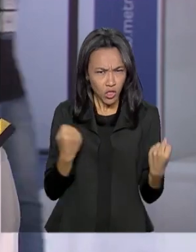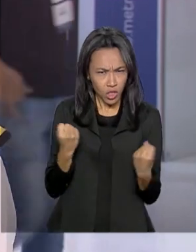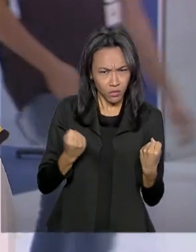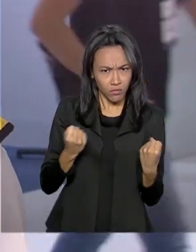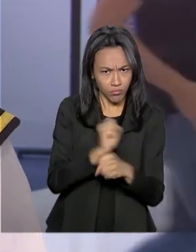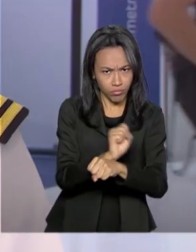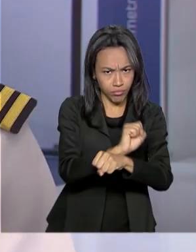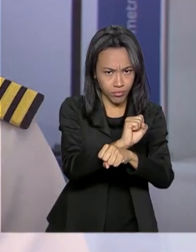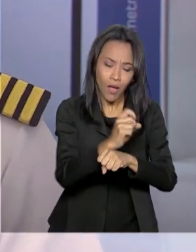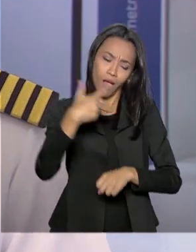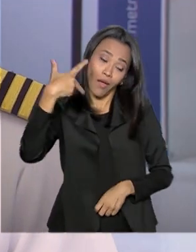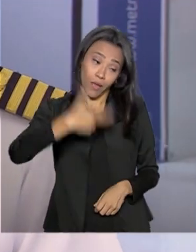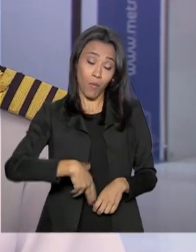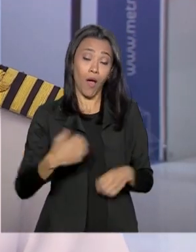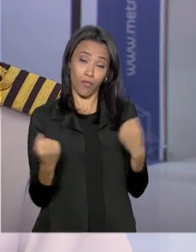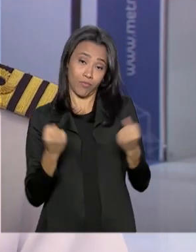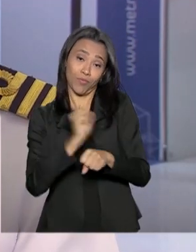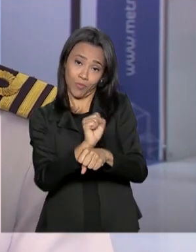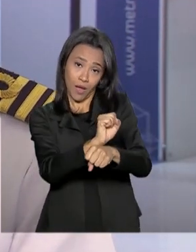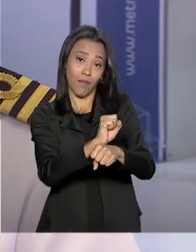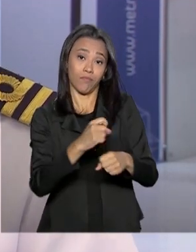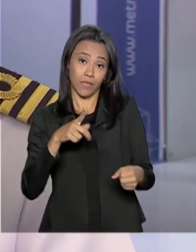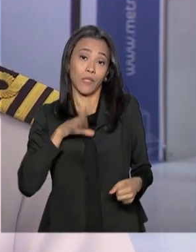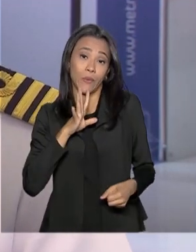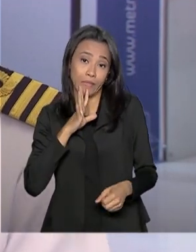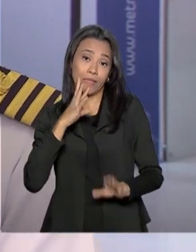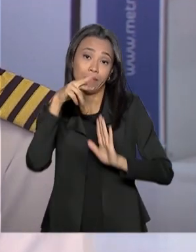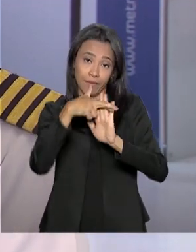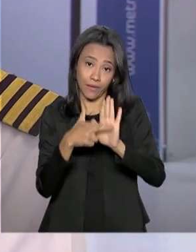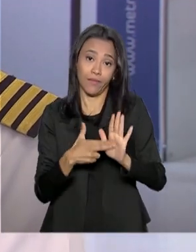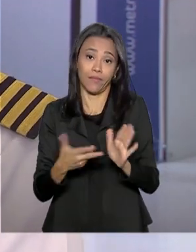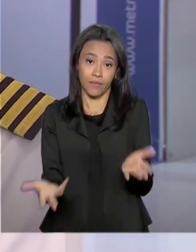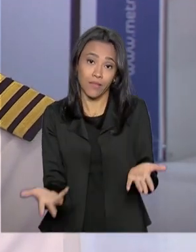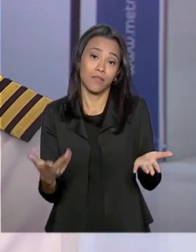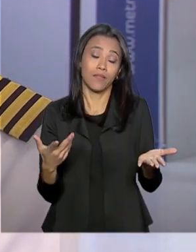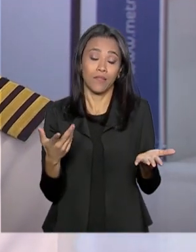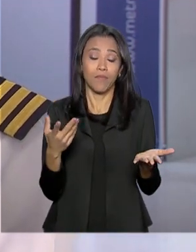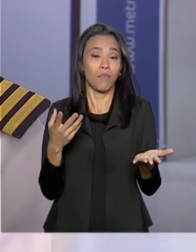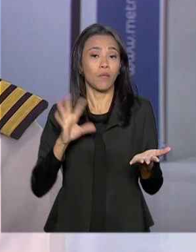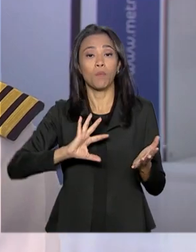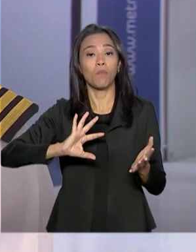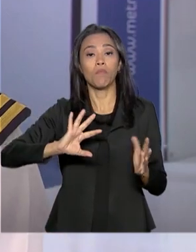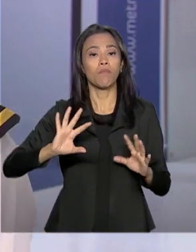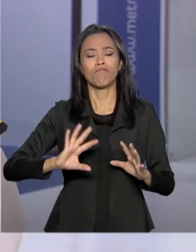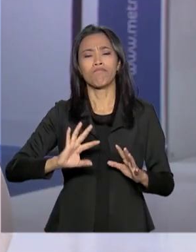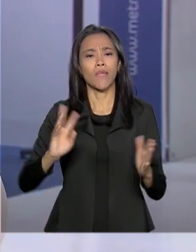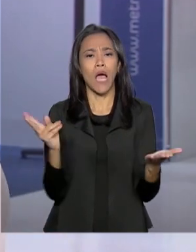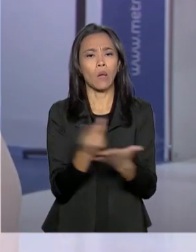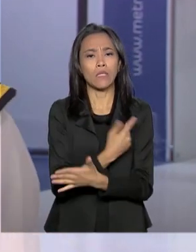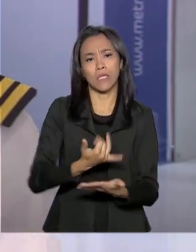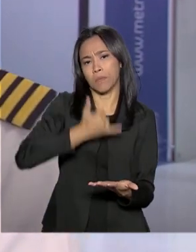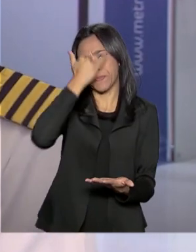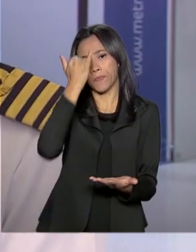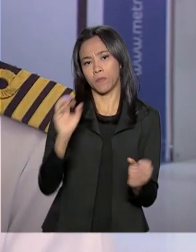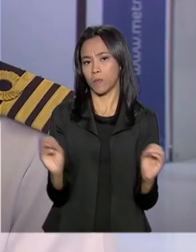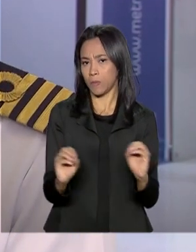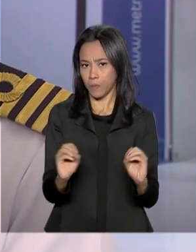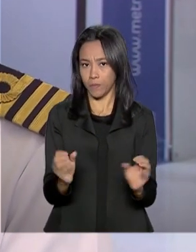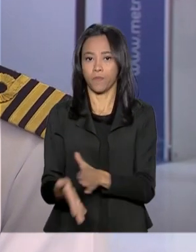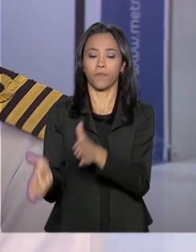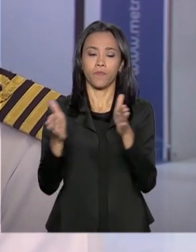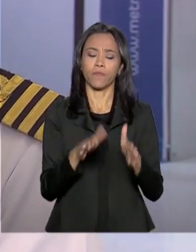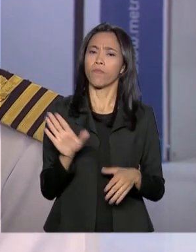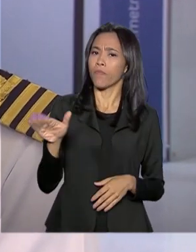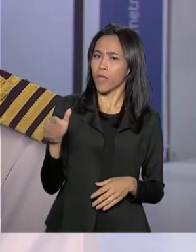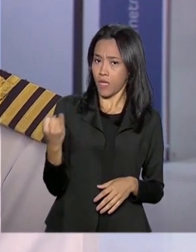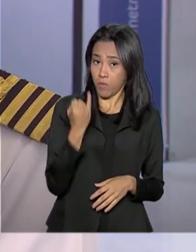dirigir um carro? Conheça as regras do jogo e tudo vai acontecer direitinho, sem nenhum acidente ou incidente. E é importante também para o Ministério